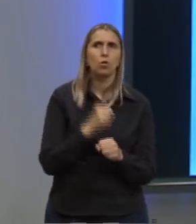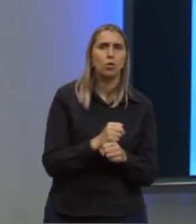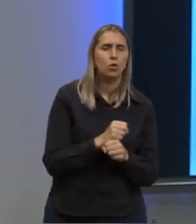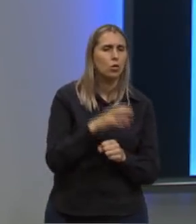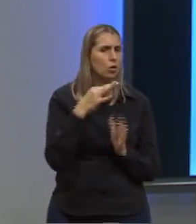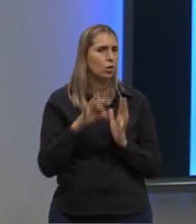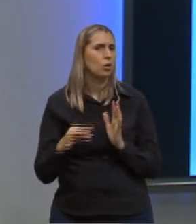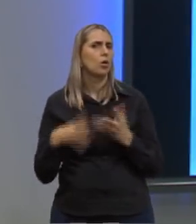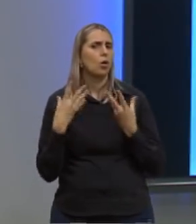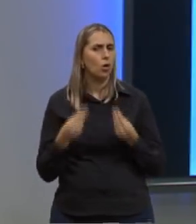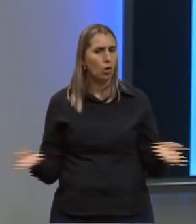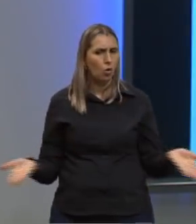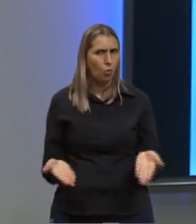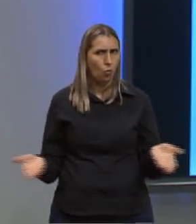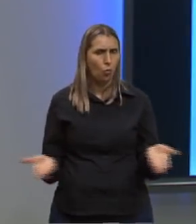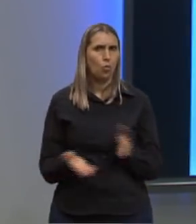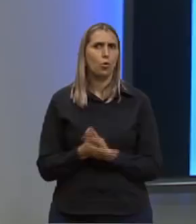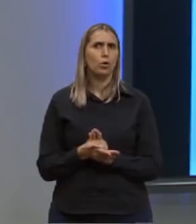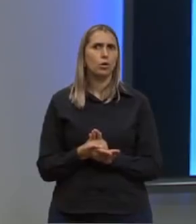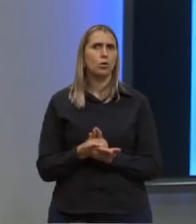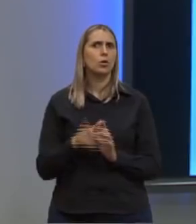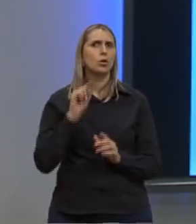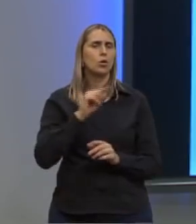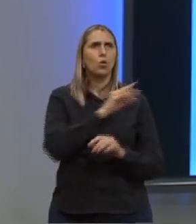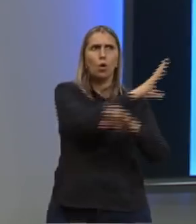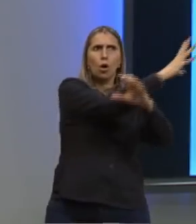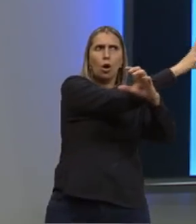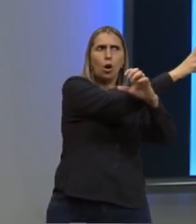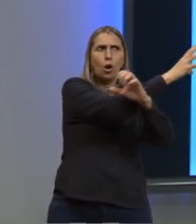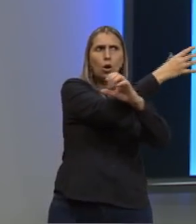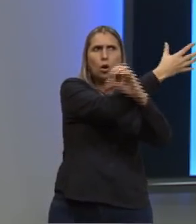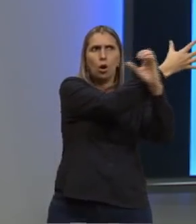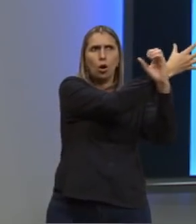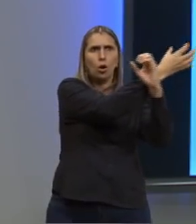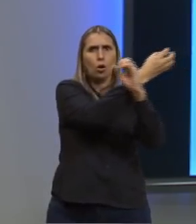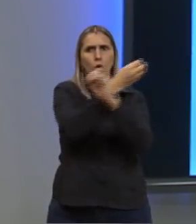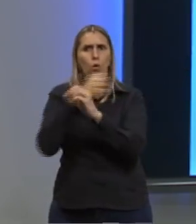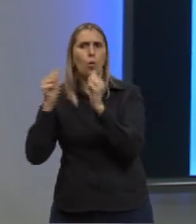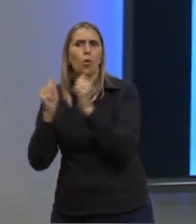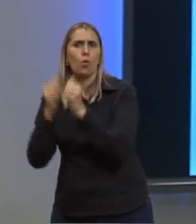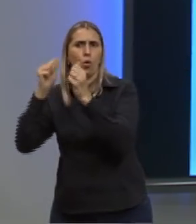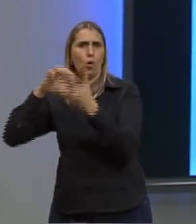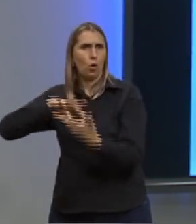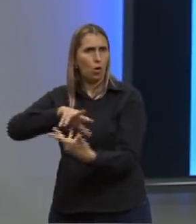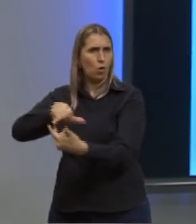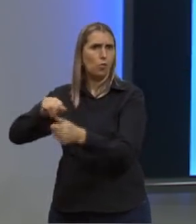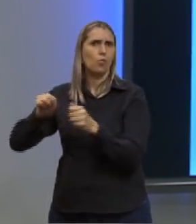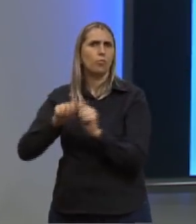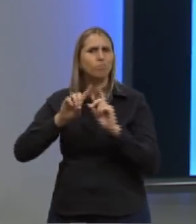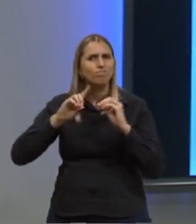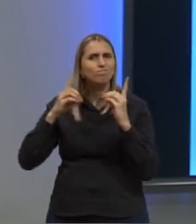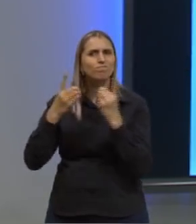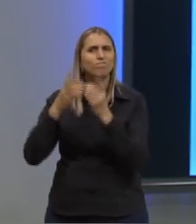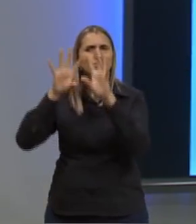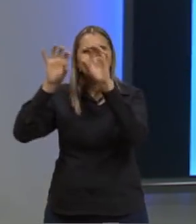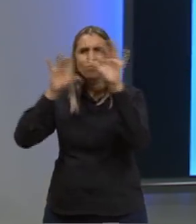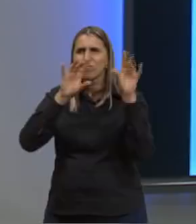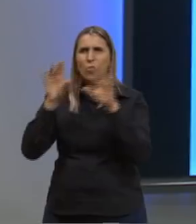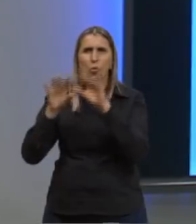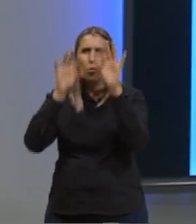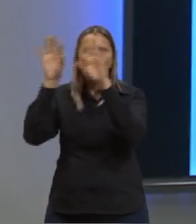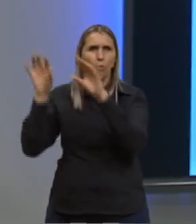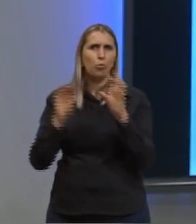teoria aceita atualmente é a de que um asteroide colidiu com a Terra, formando uma densa nuvem de poeira.